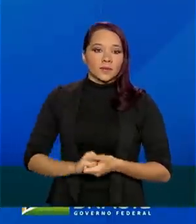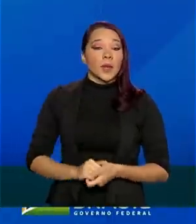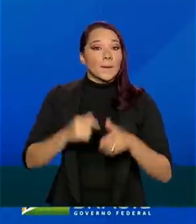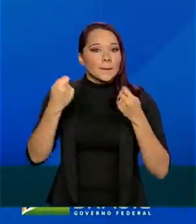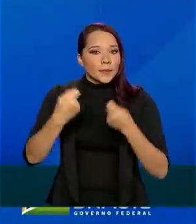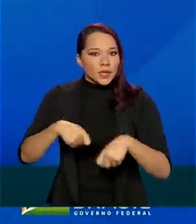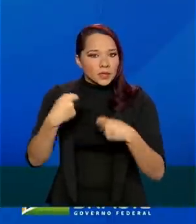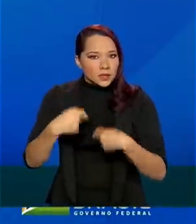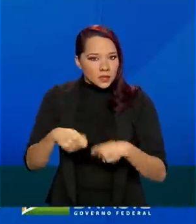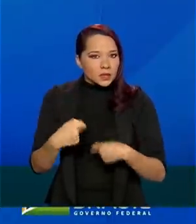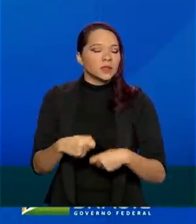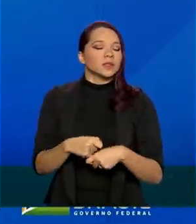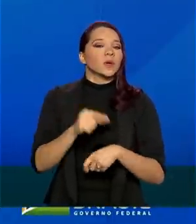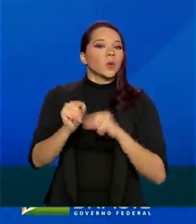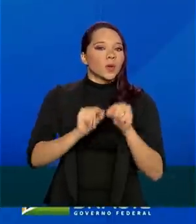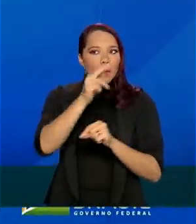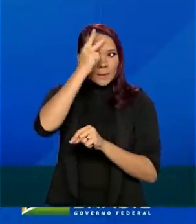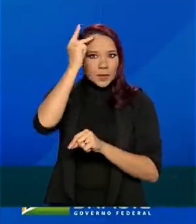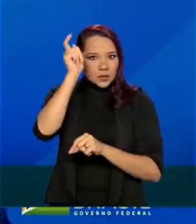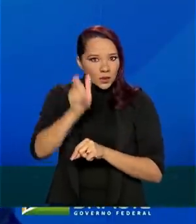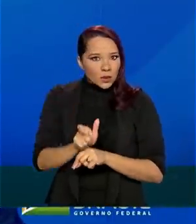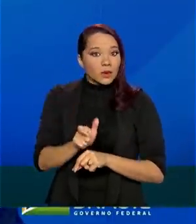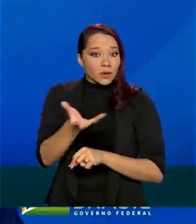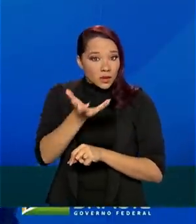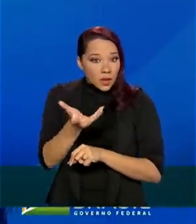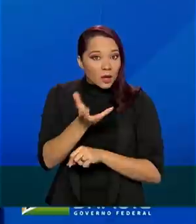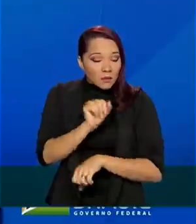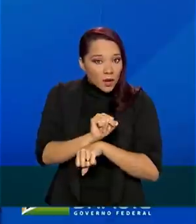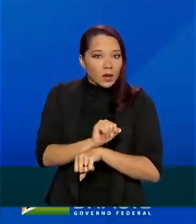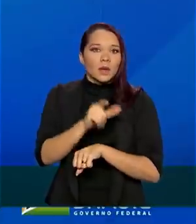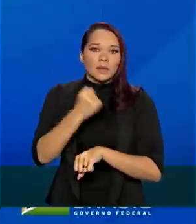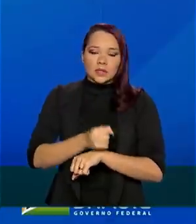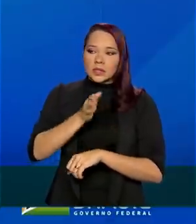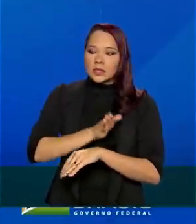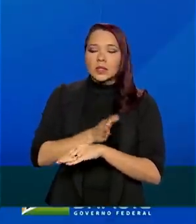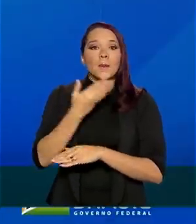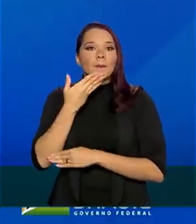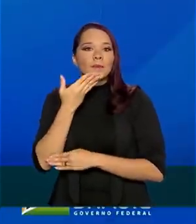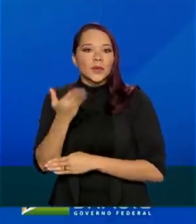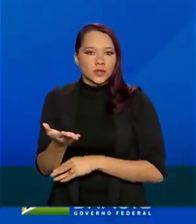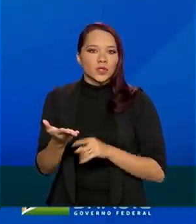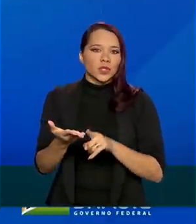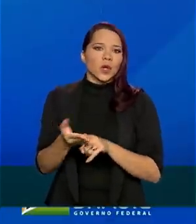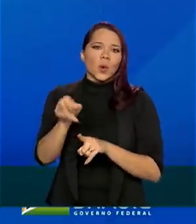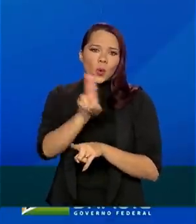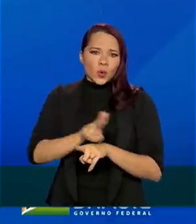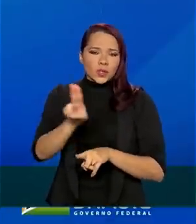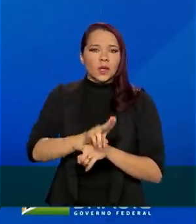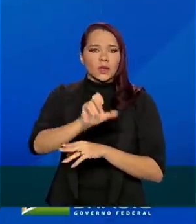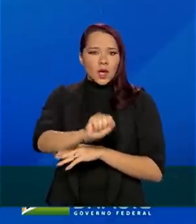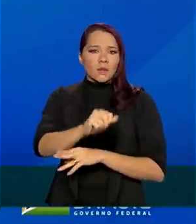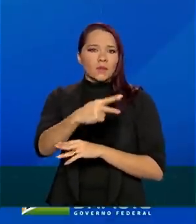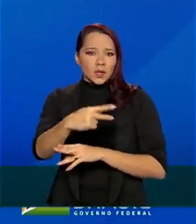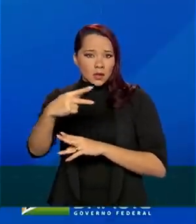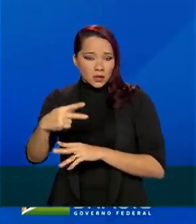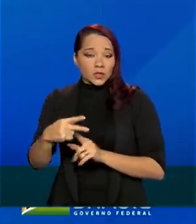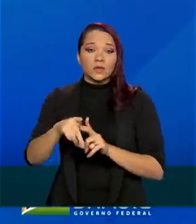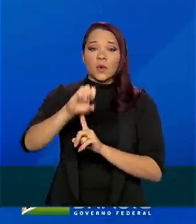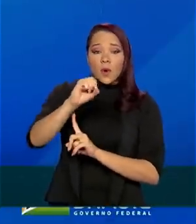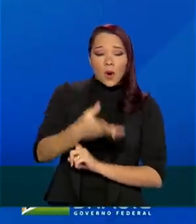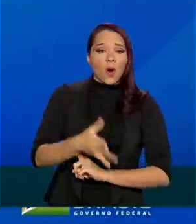Há a necessidade das pessoas irem e pedirem, seja pelo aplicativo,